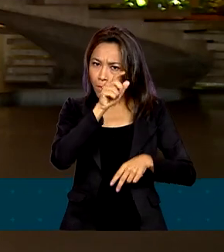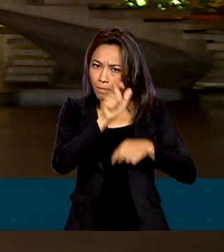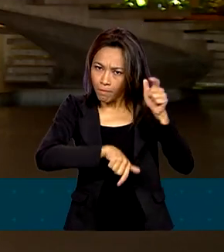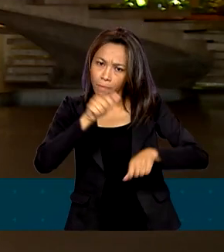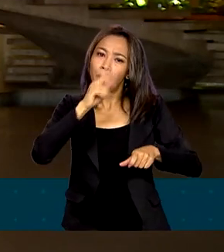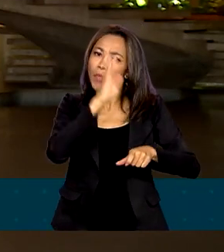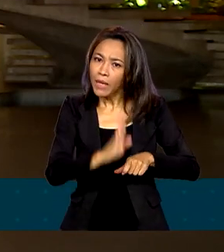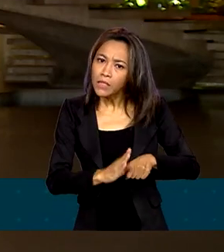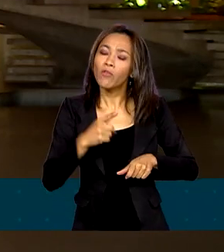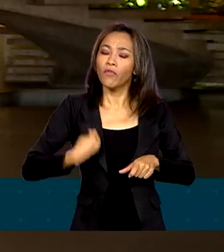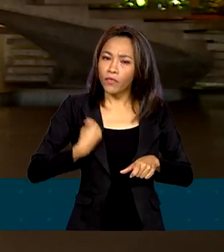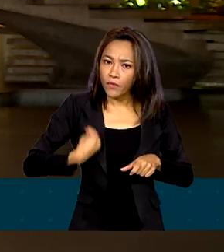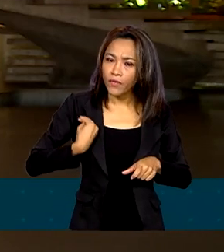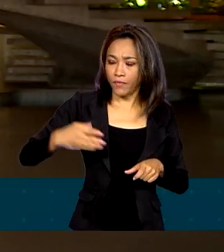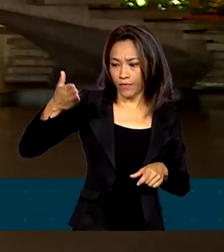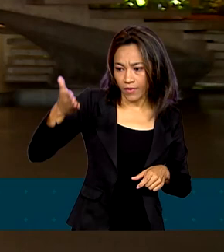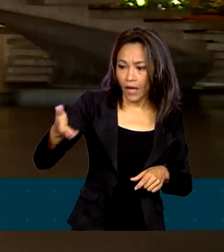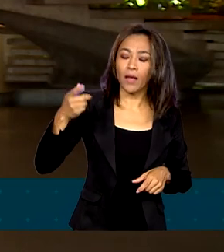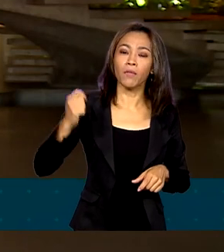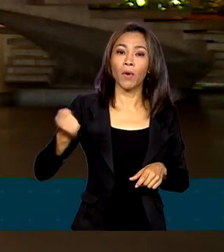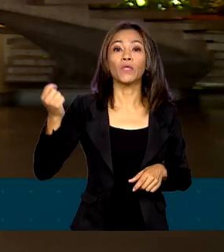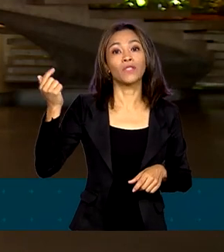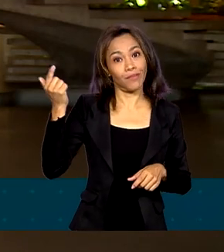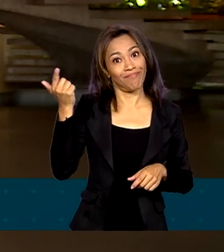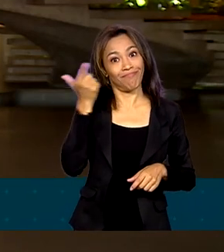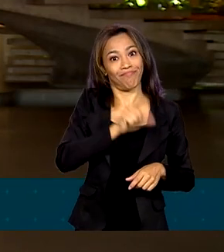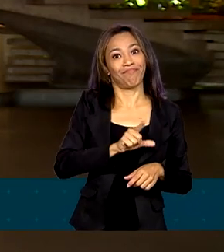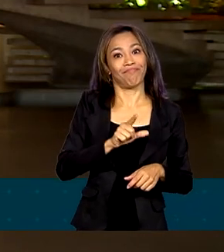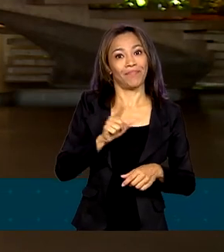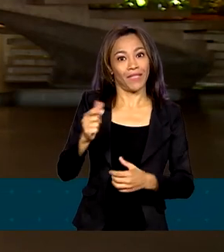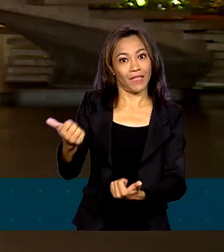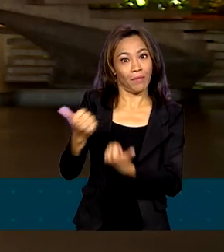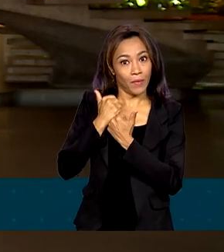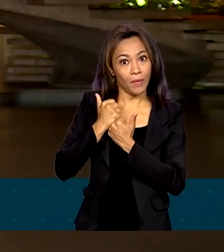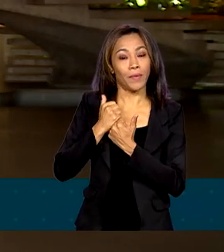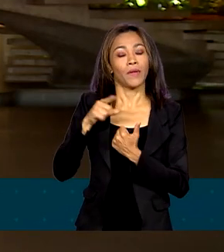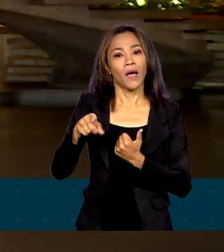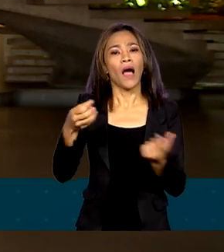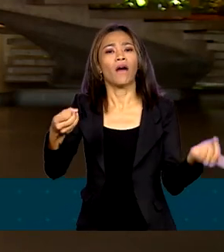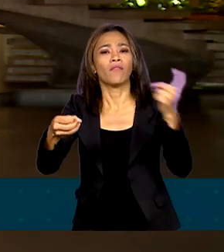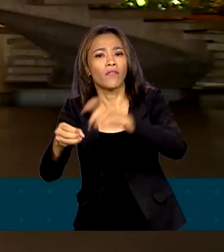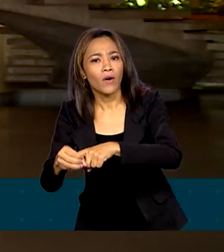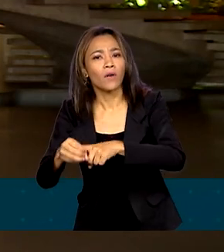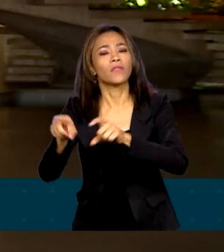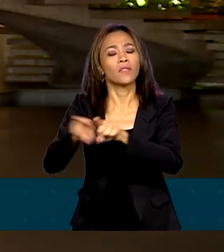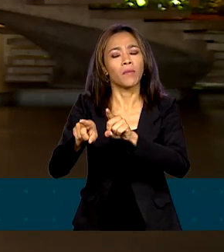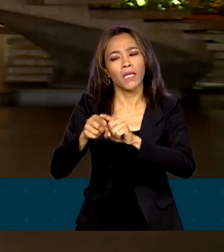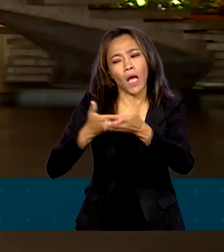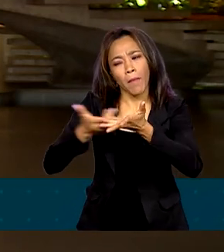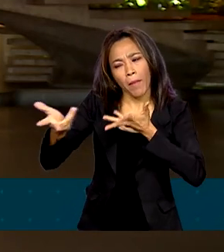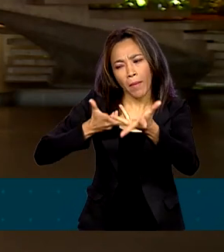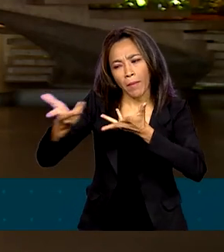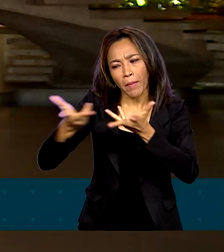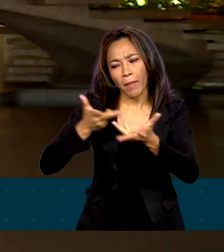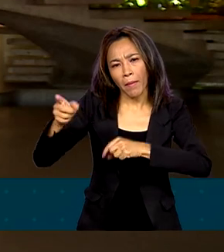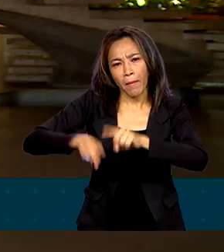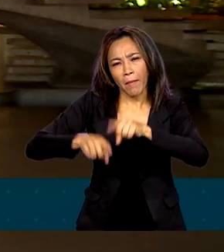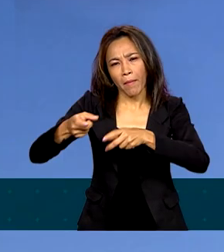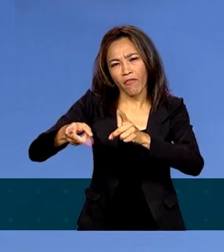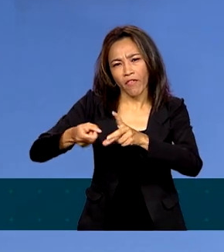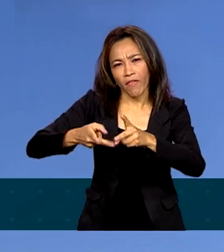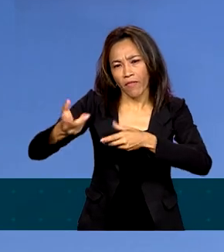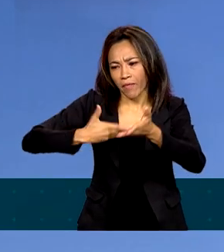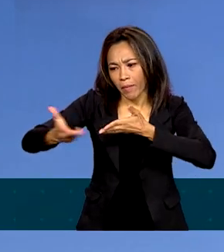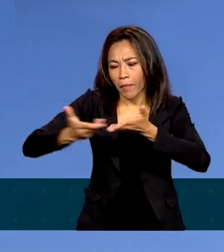beneficiados pela medida. Há expectativa ainda de retomada das relações comerciais entre os dois países.